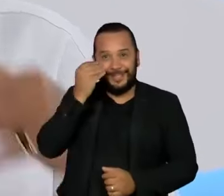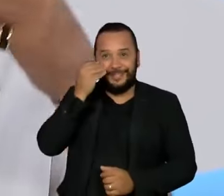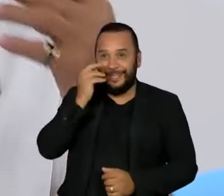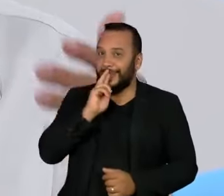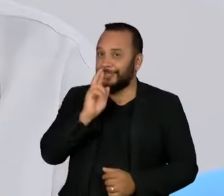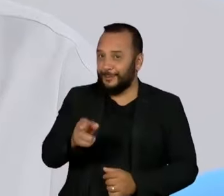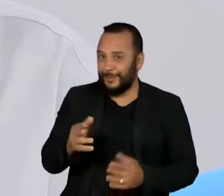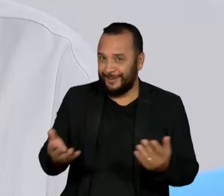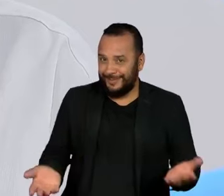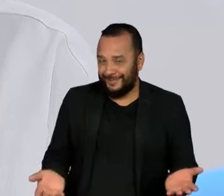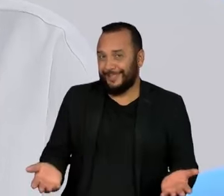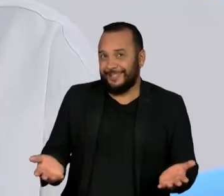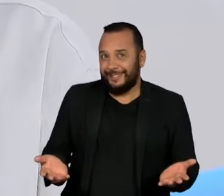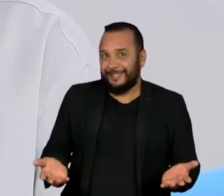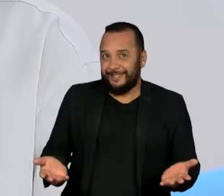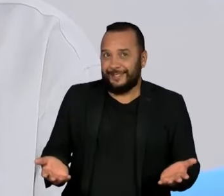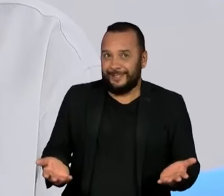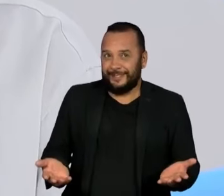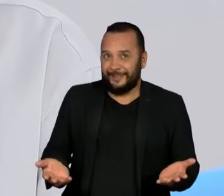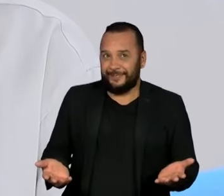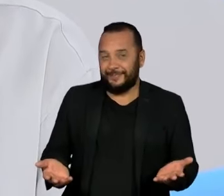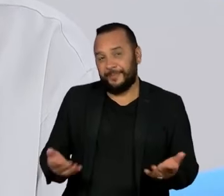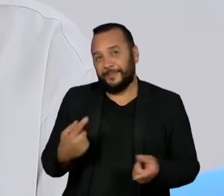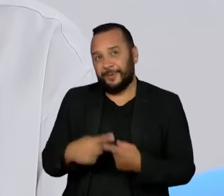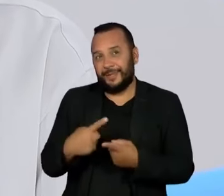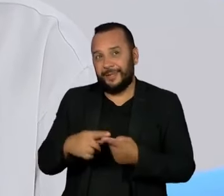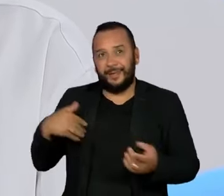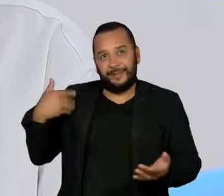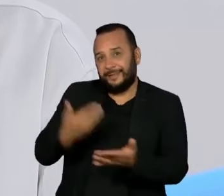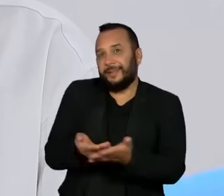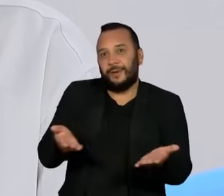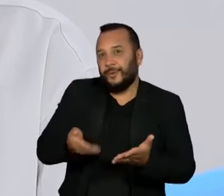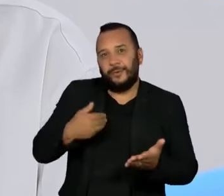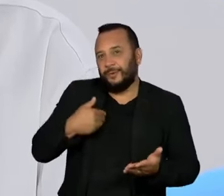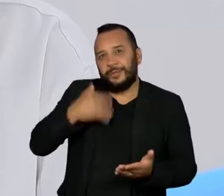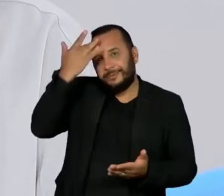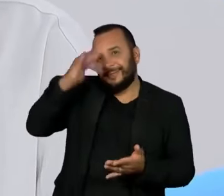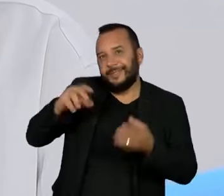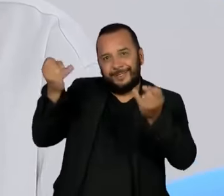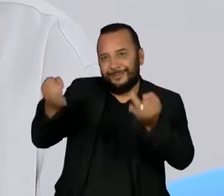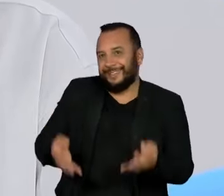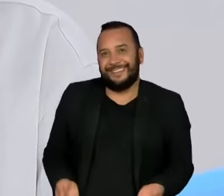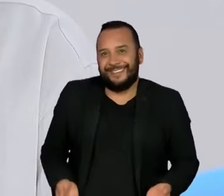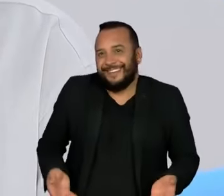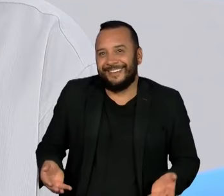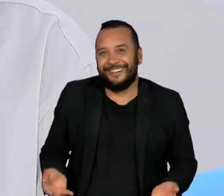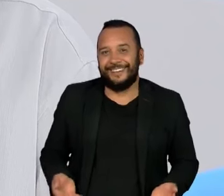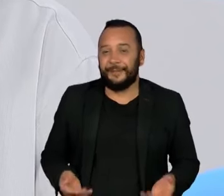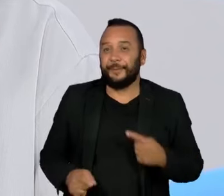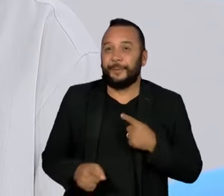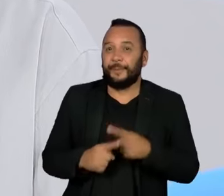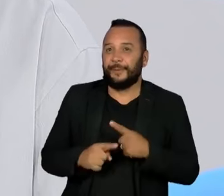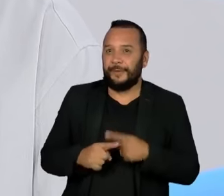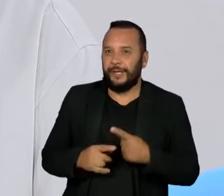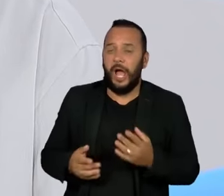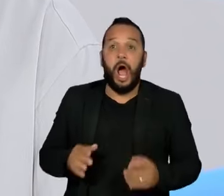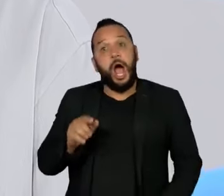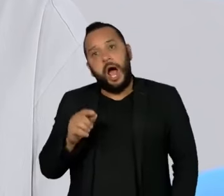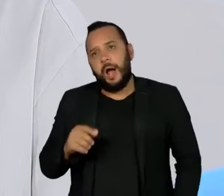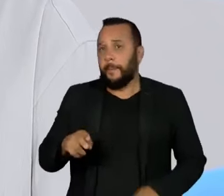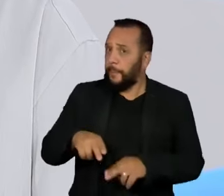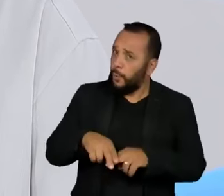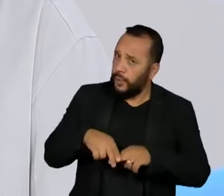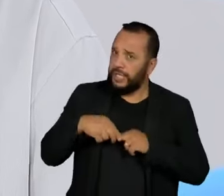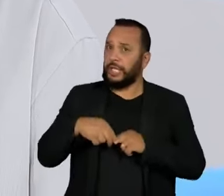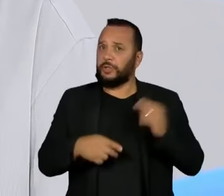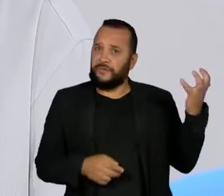hoje e sempre na minha vida, porque até hoje eu nunca consegui uma explicação viável, uma coisa que eu pudesse dizer, foi